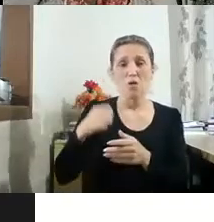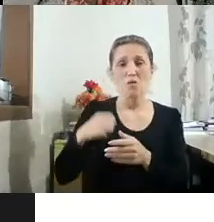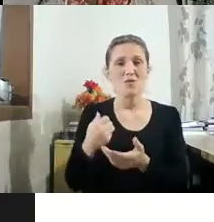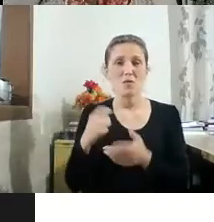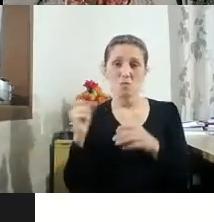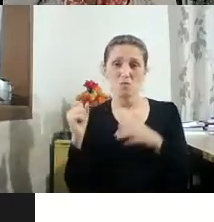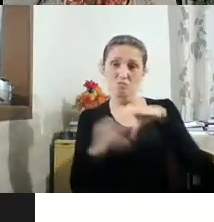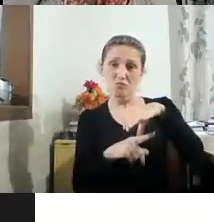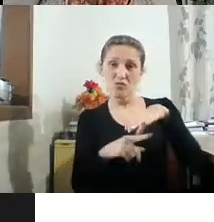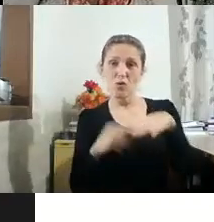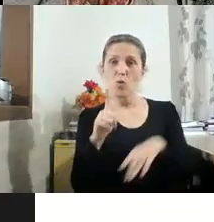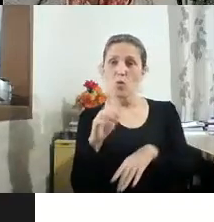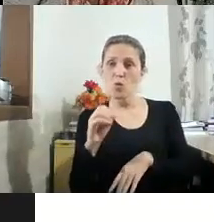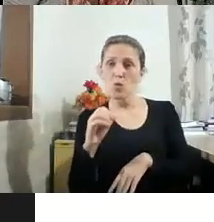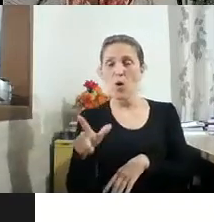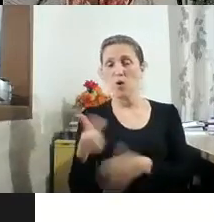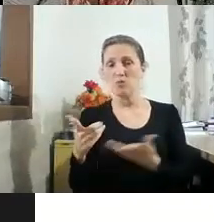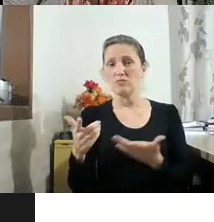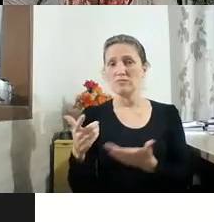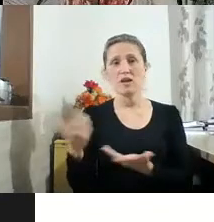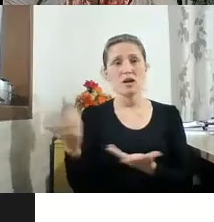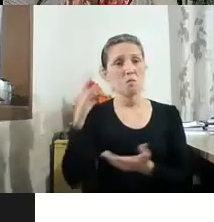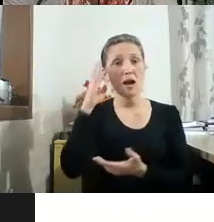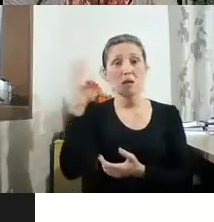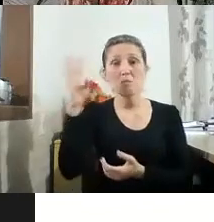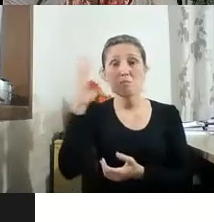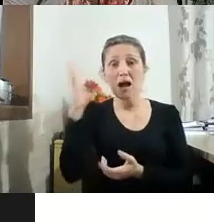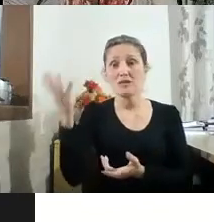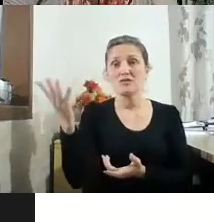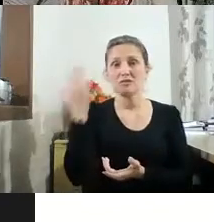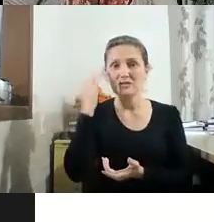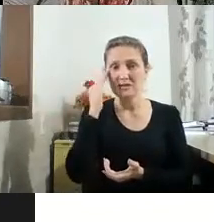ou uma imagem jornalística.